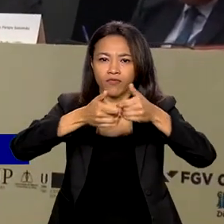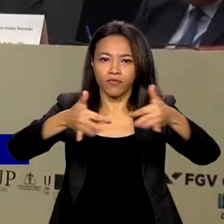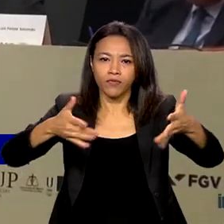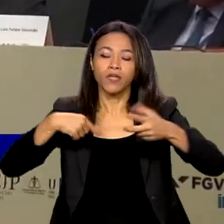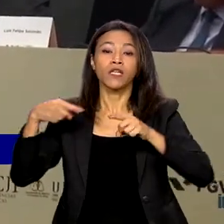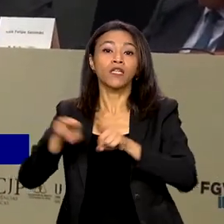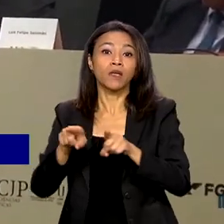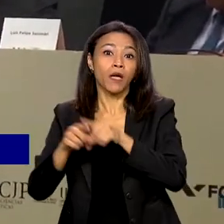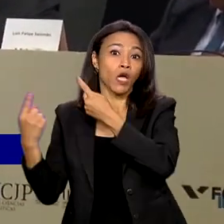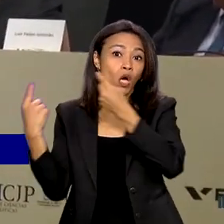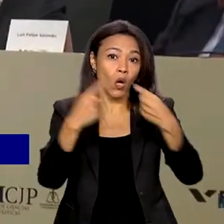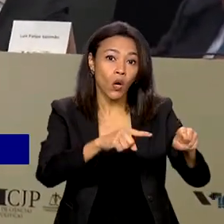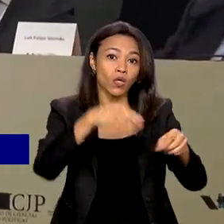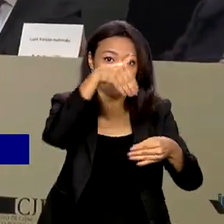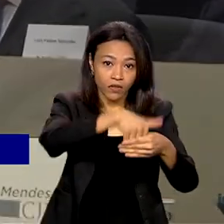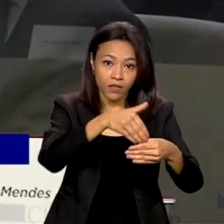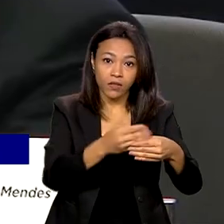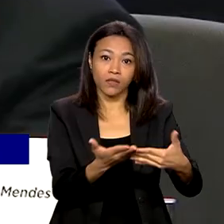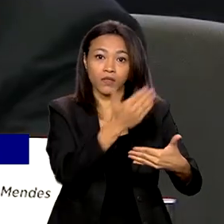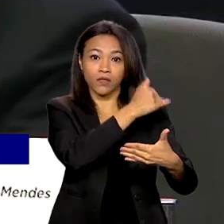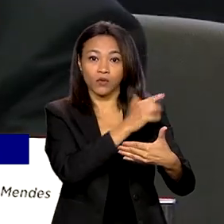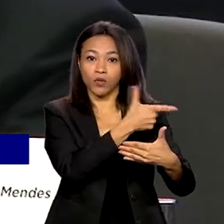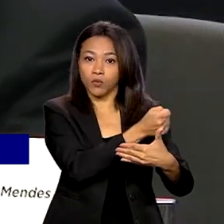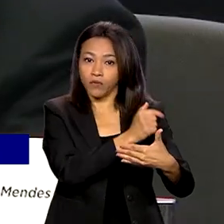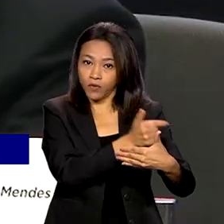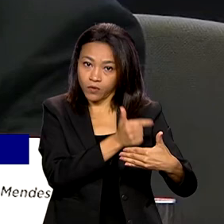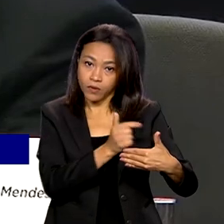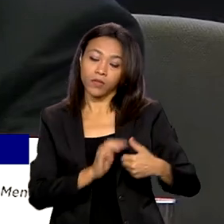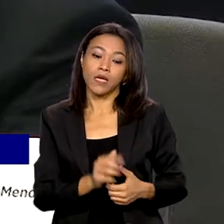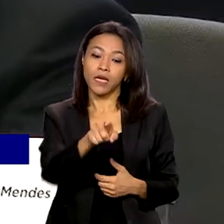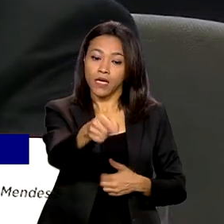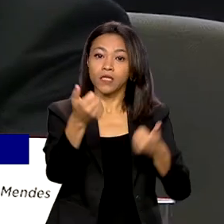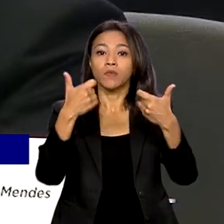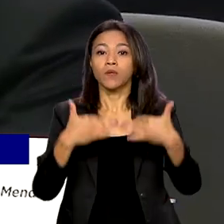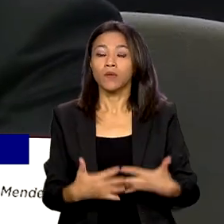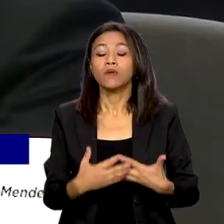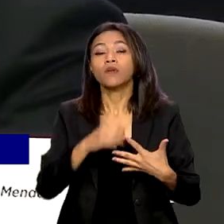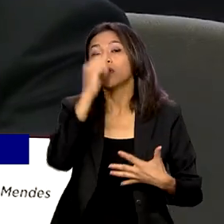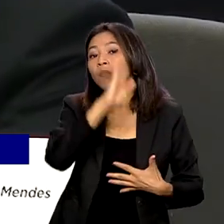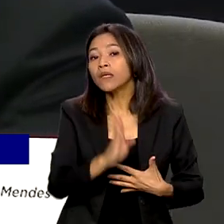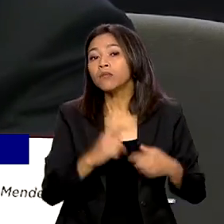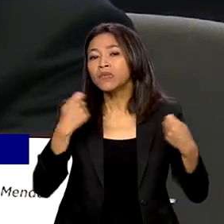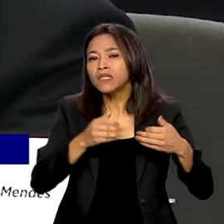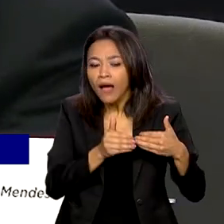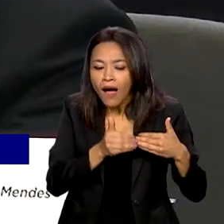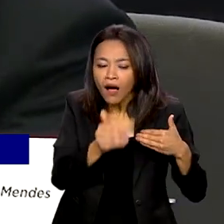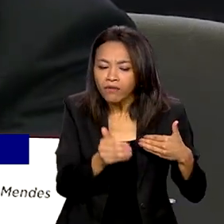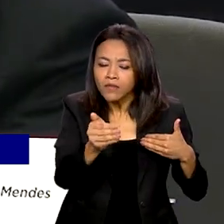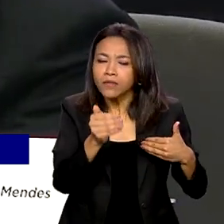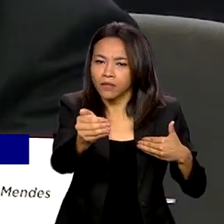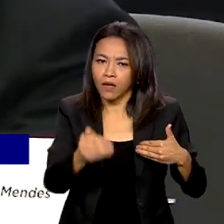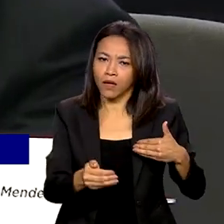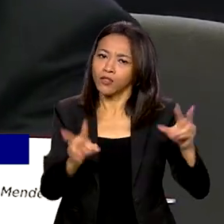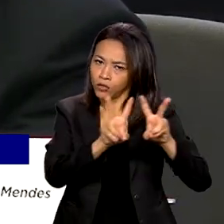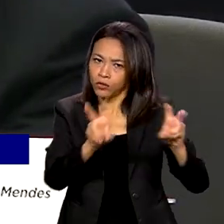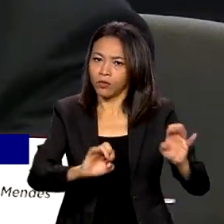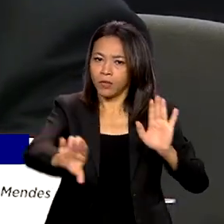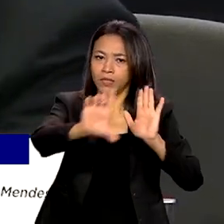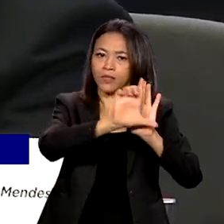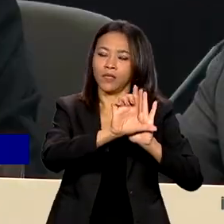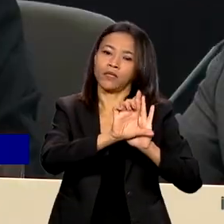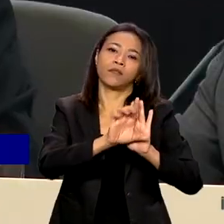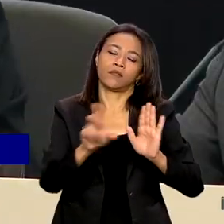presidenciais de 2022. Segundo ele, é preciso que o Brasil avance na legislação sobre as novas